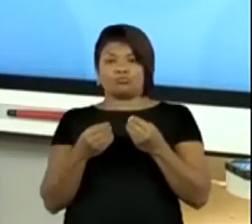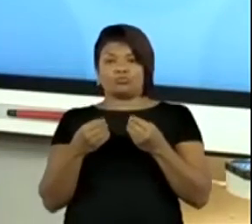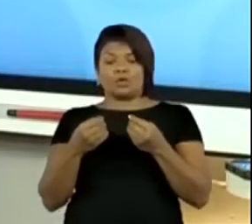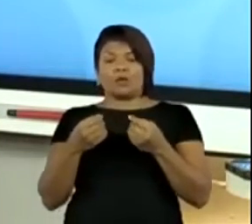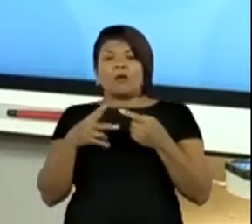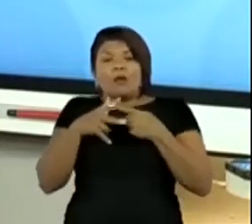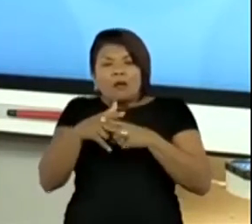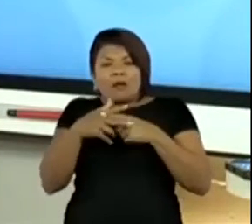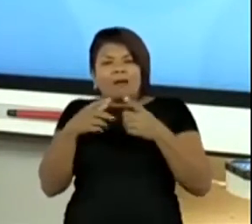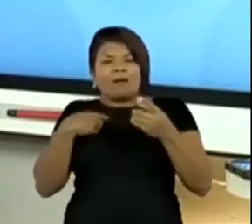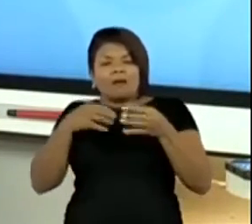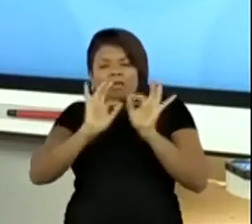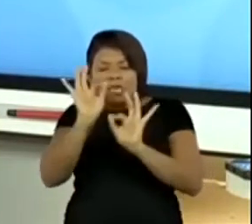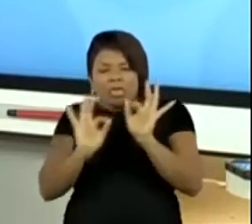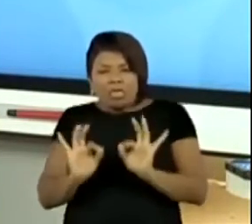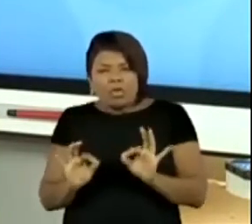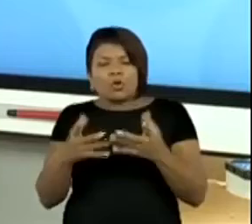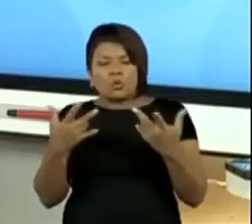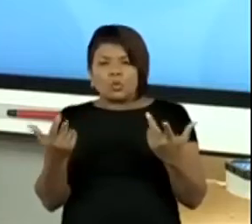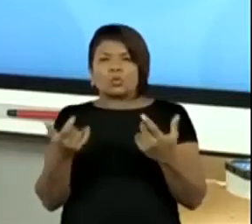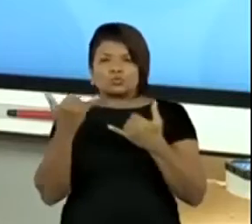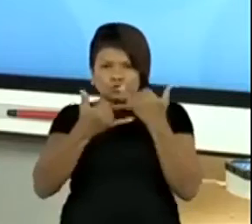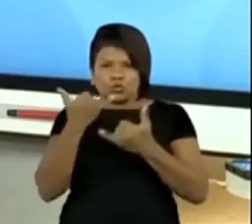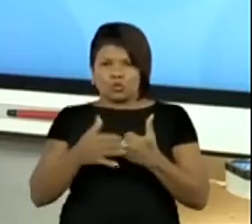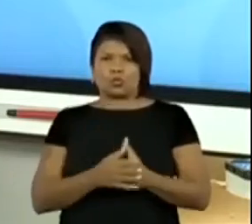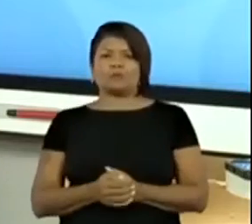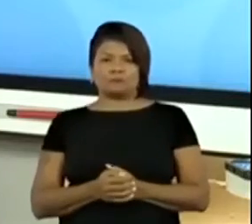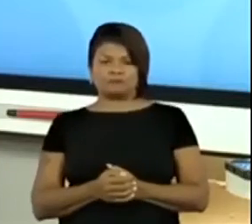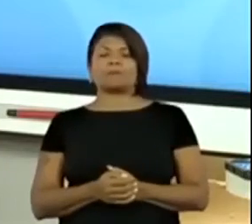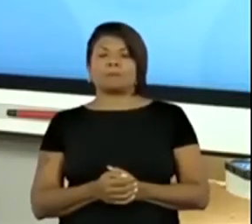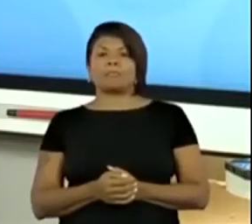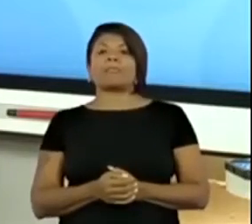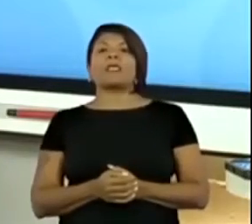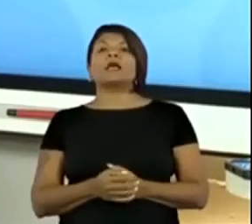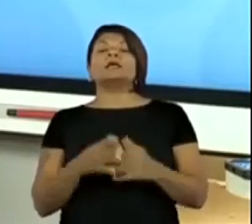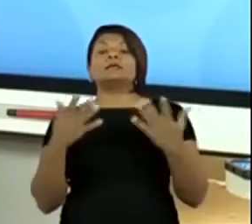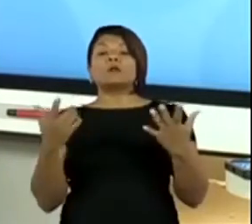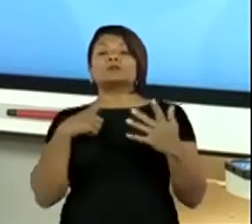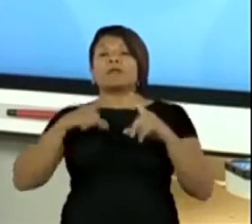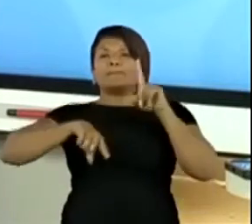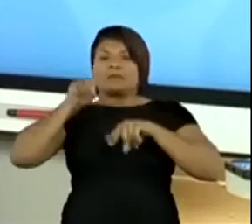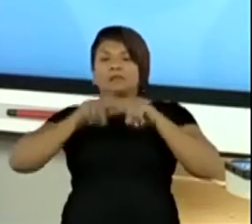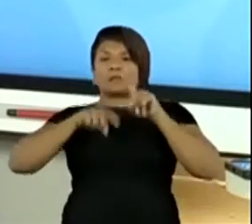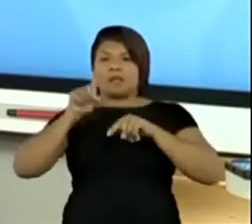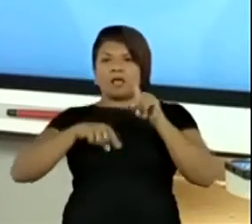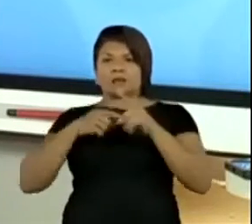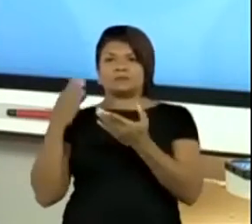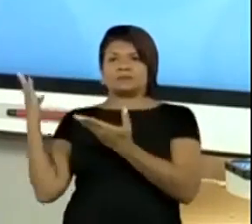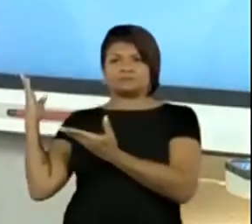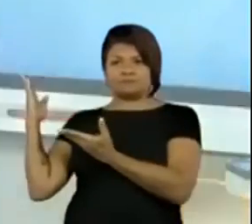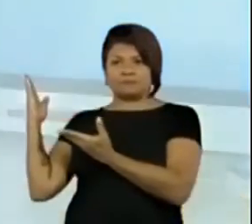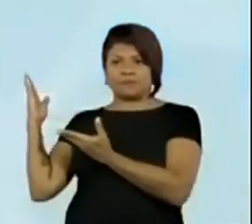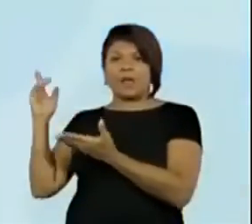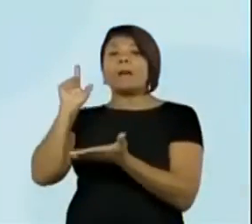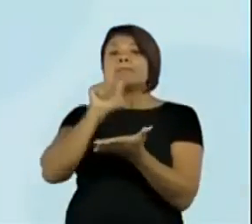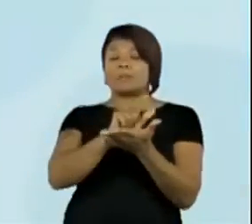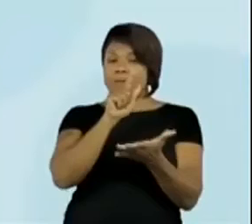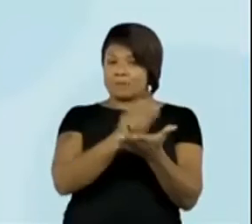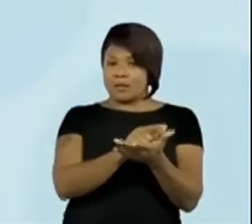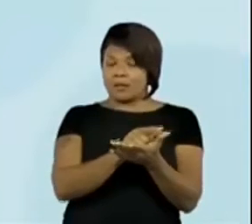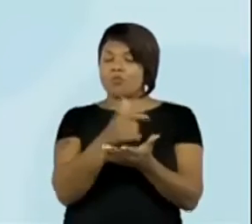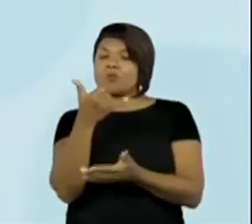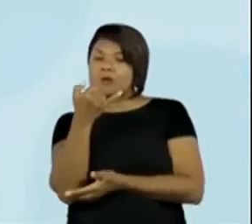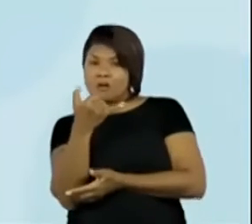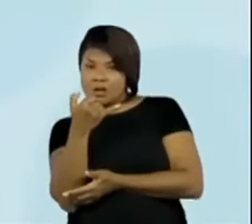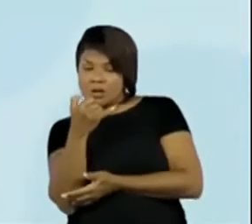preparando esses materiais aí, vou passar para vocês. Olha só, materiais. Papel, canetinha ou